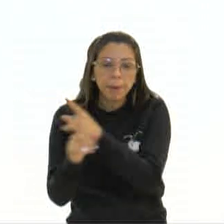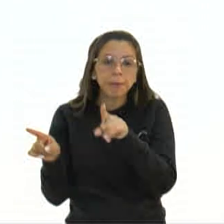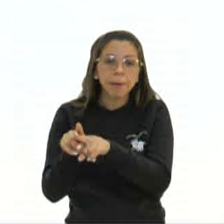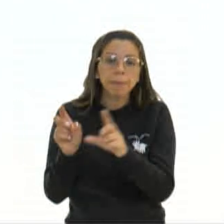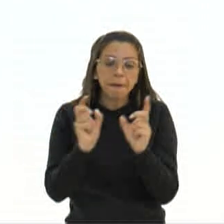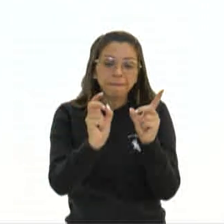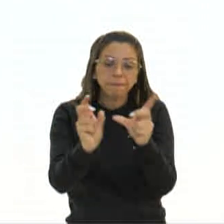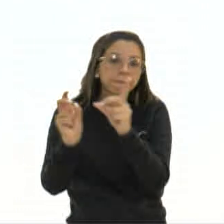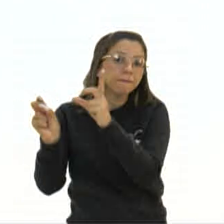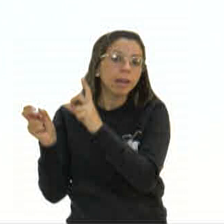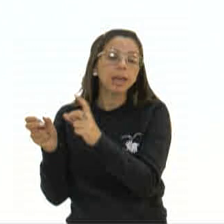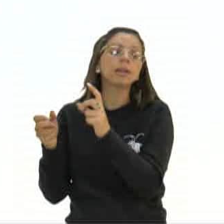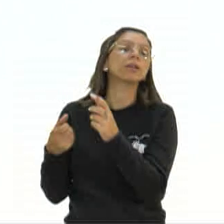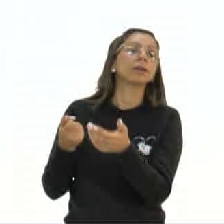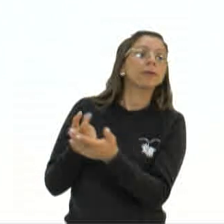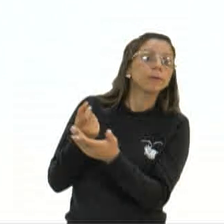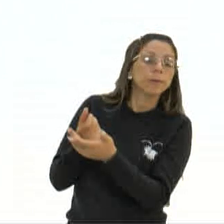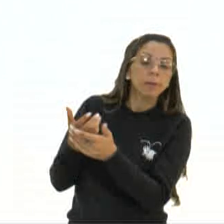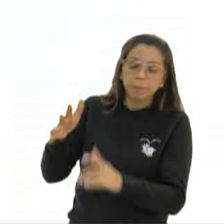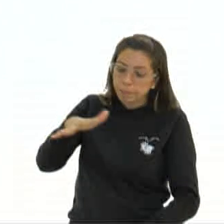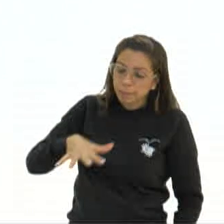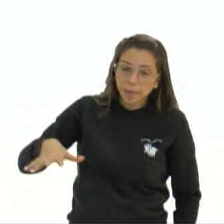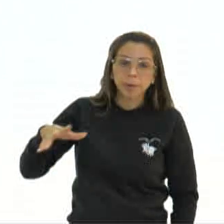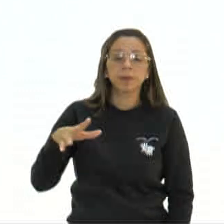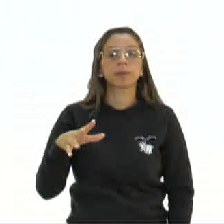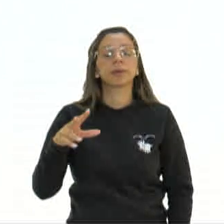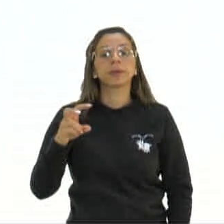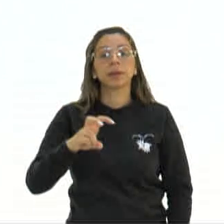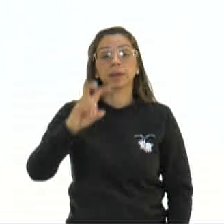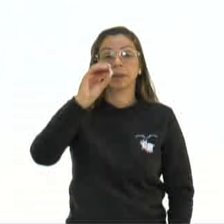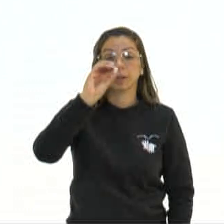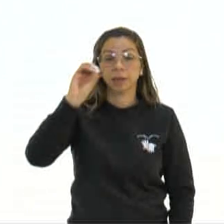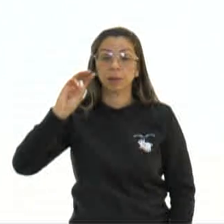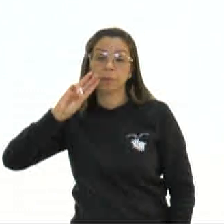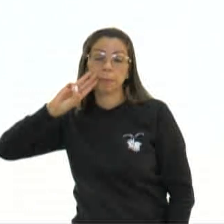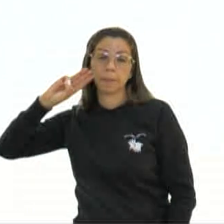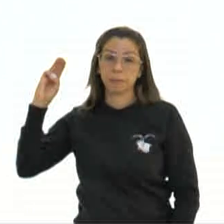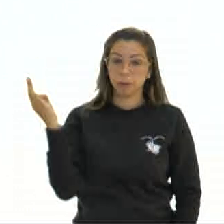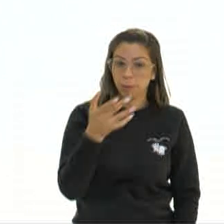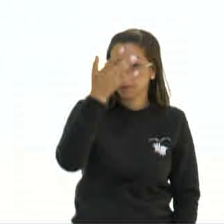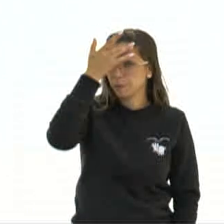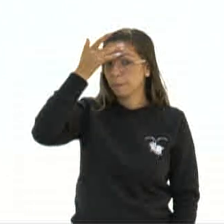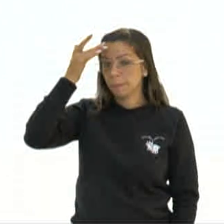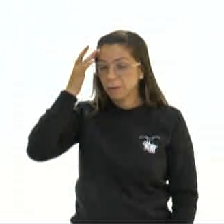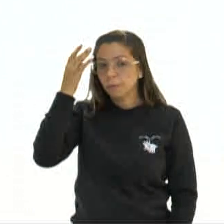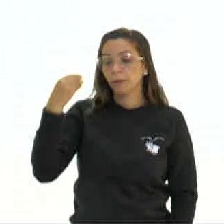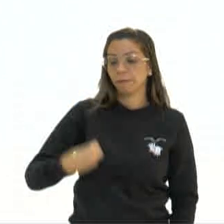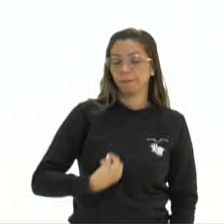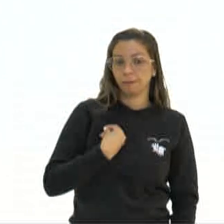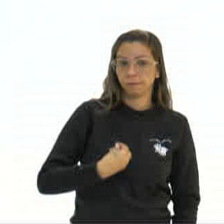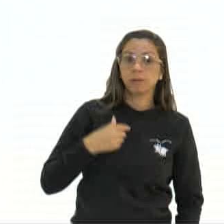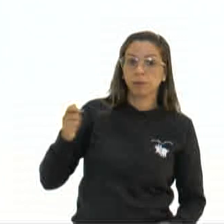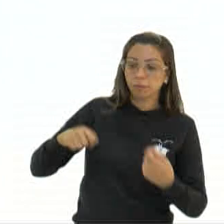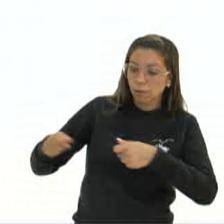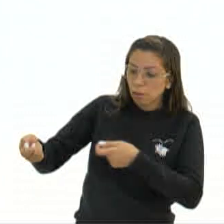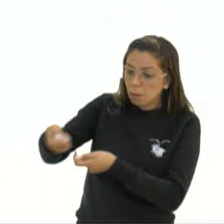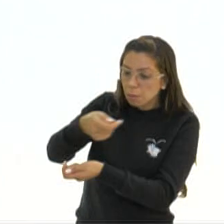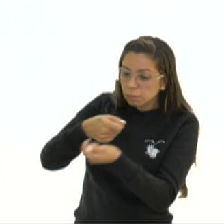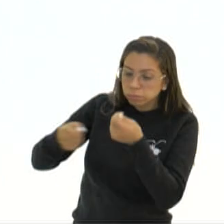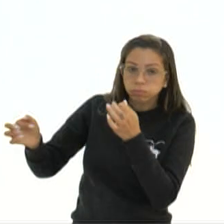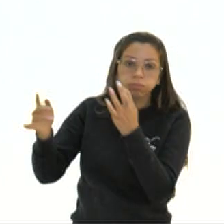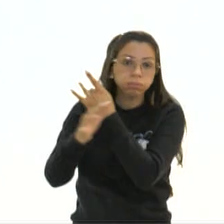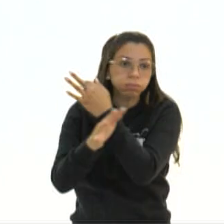O espaço inclui mais de 500 milhões de cidadãos. Muita gente fazendo essas trocas,